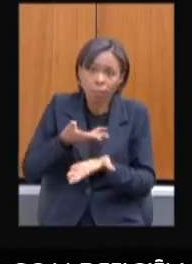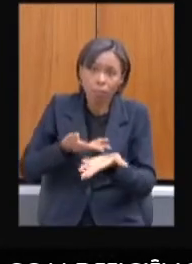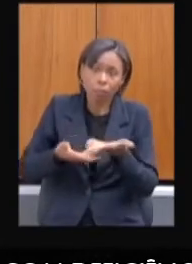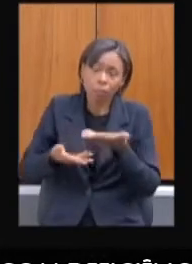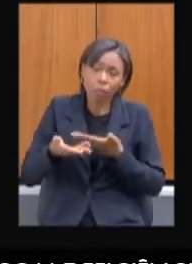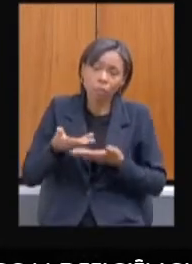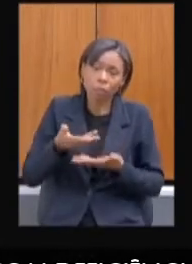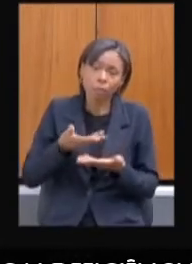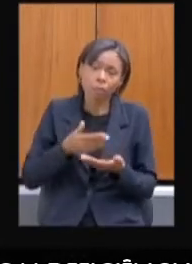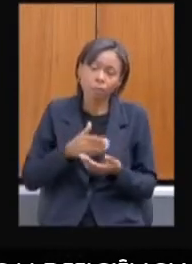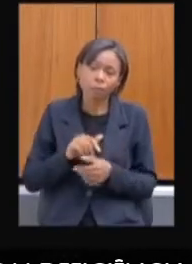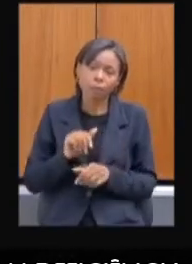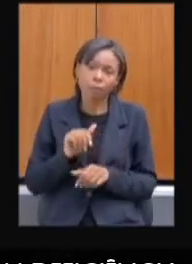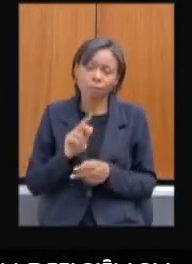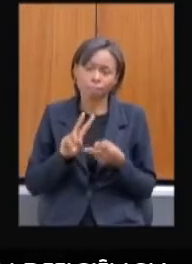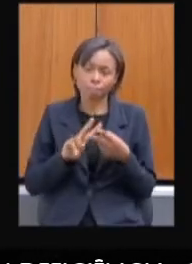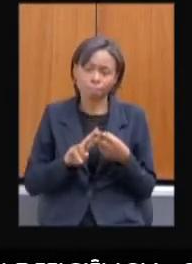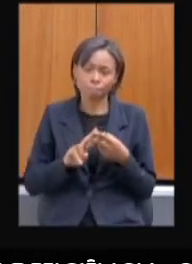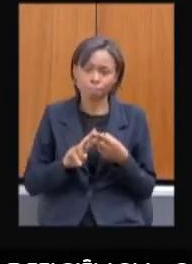para...